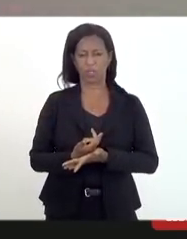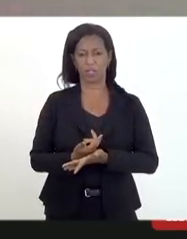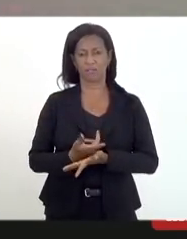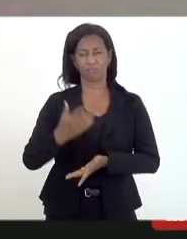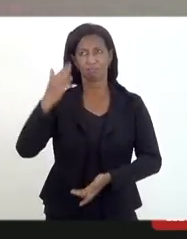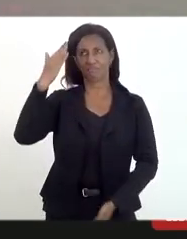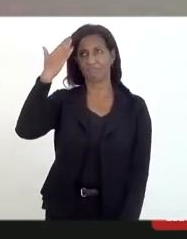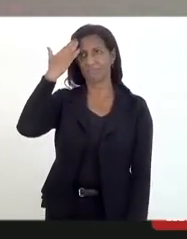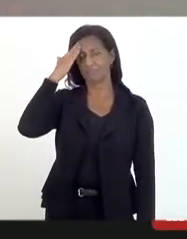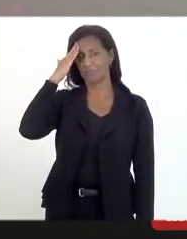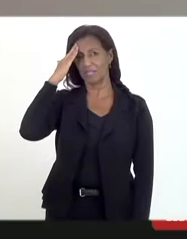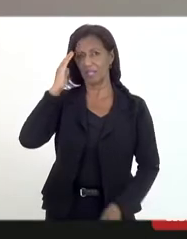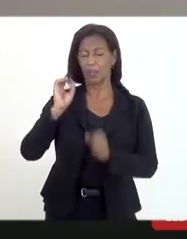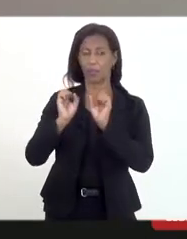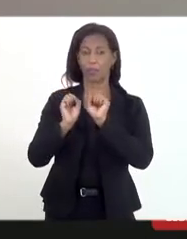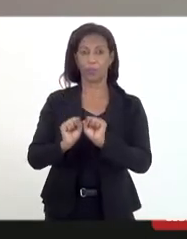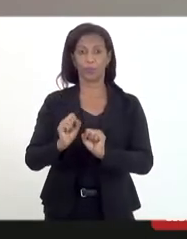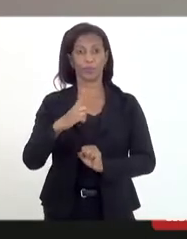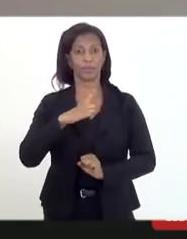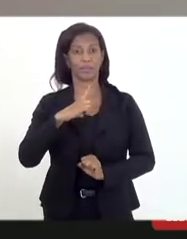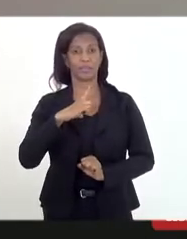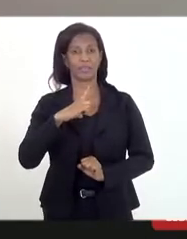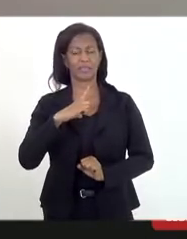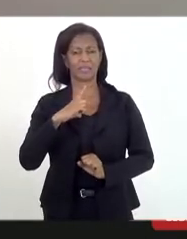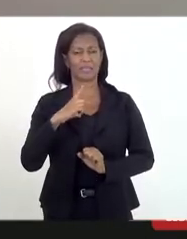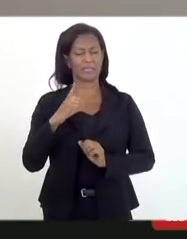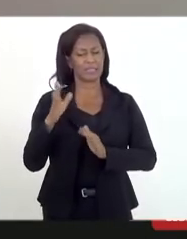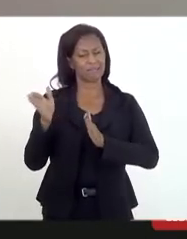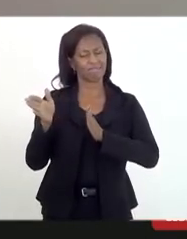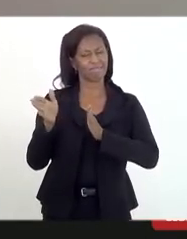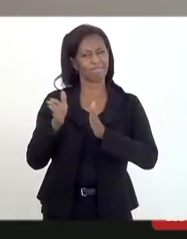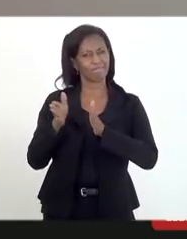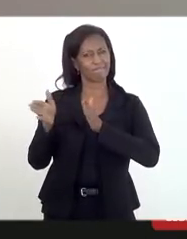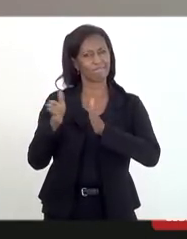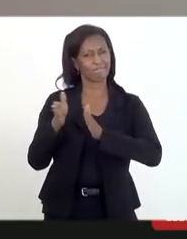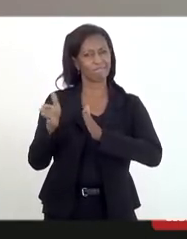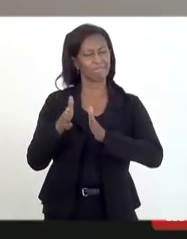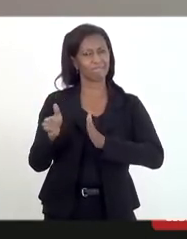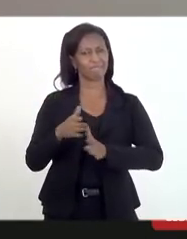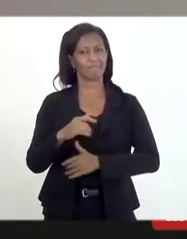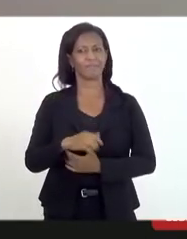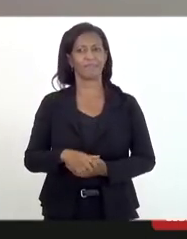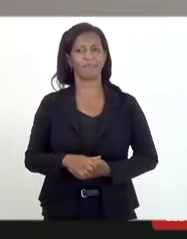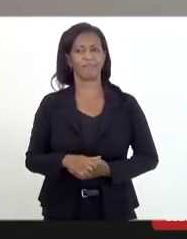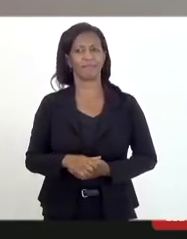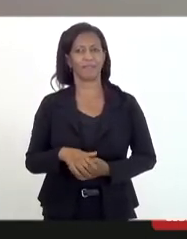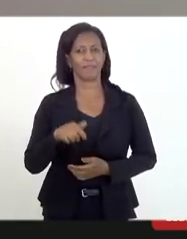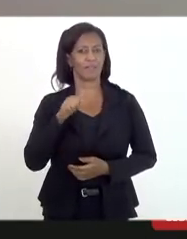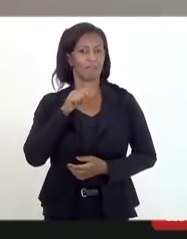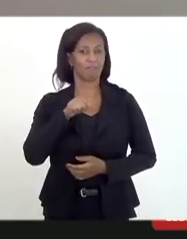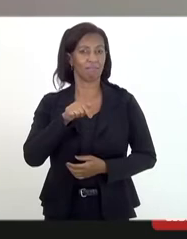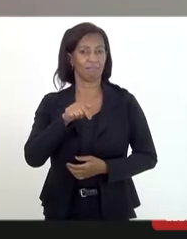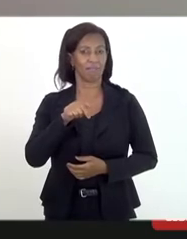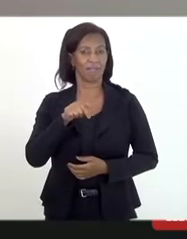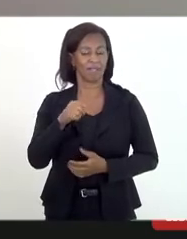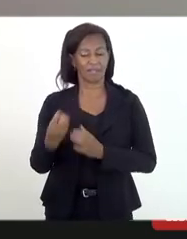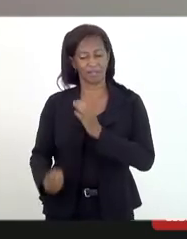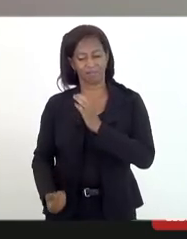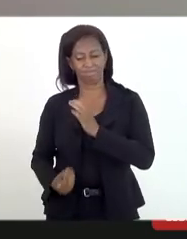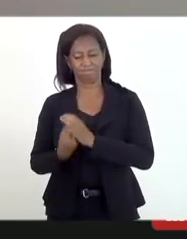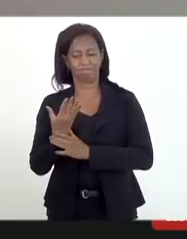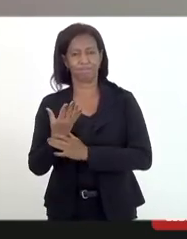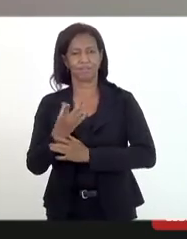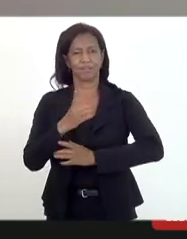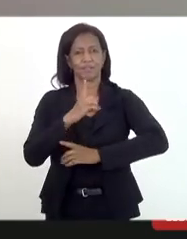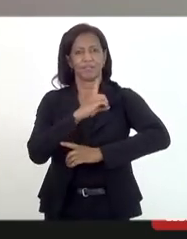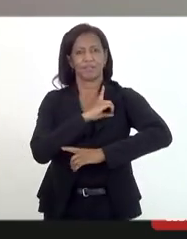entendi-se que poderia ser ainda um pouco assodada essa criação dessa especializada.